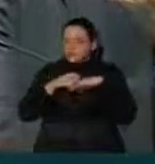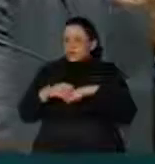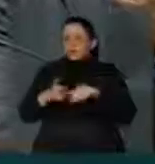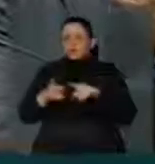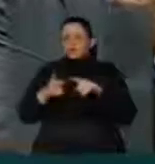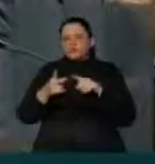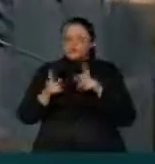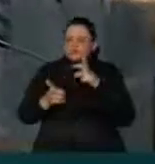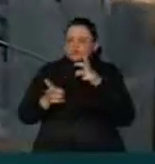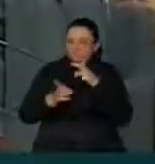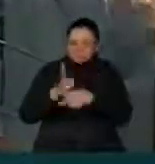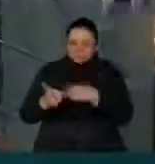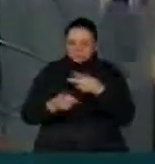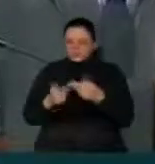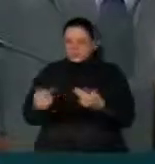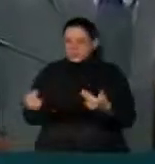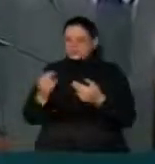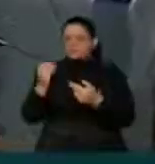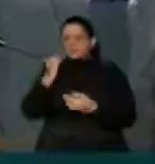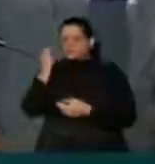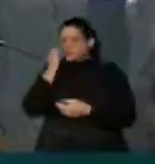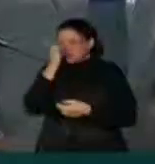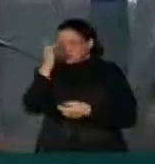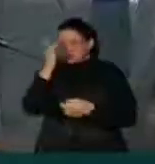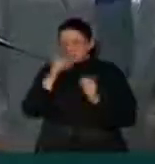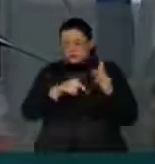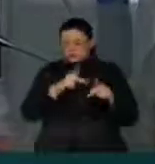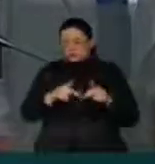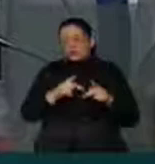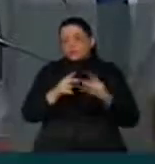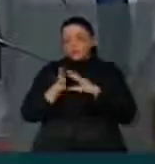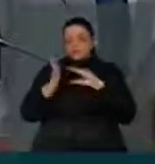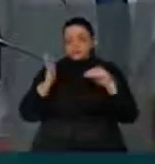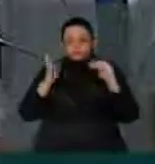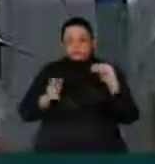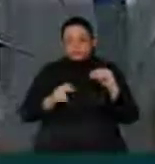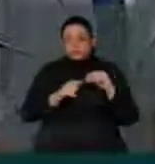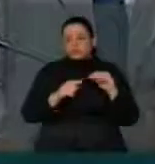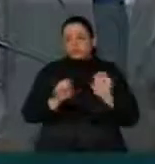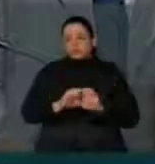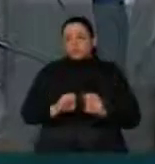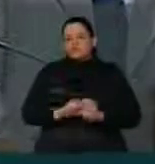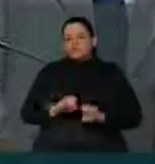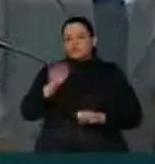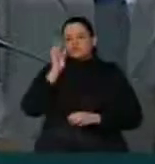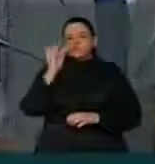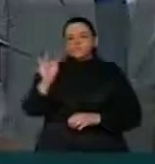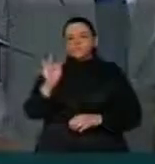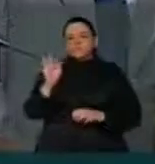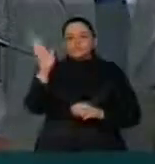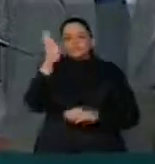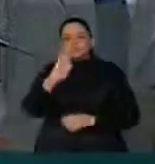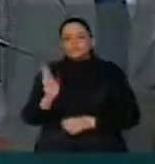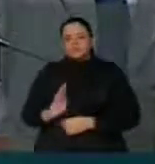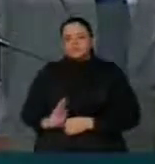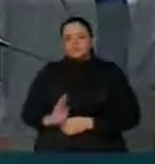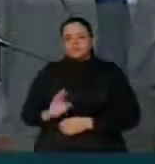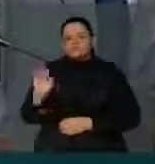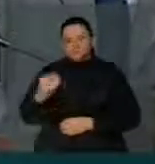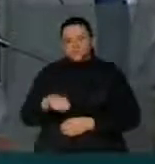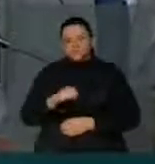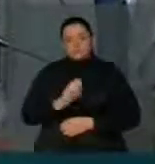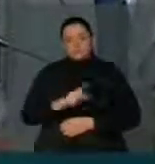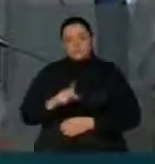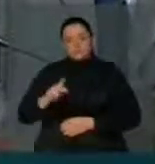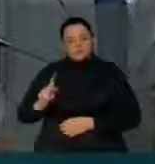financiamento de uma PPP integrada, que deve servir de exemplo para a infraestrutura, para o futuro da infraestrutura brasileira, essa PPP